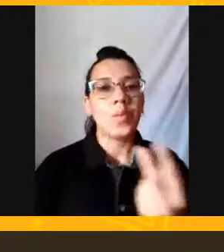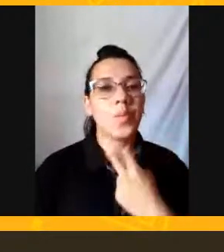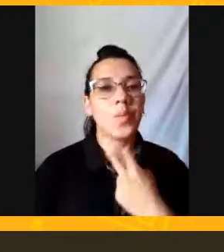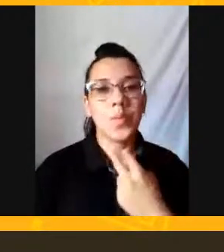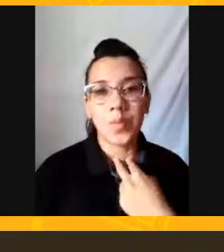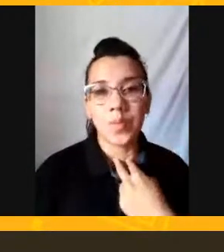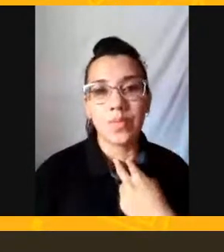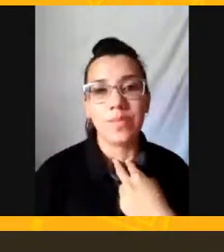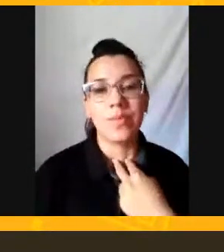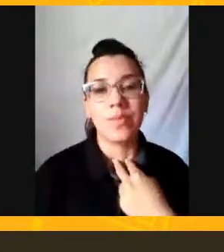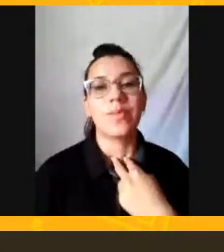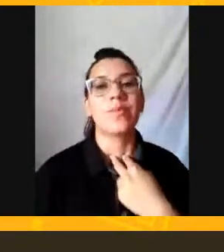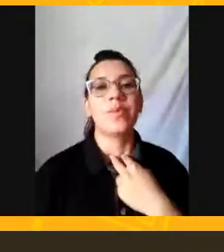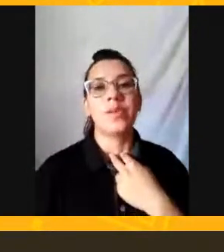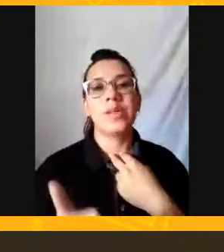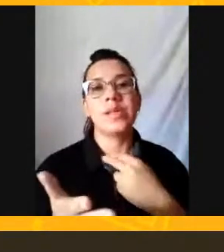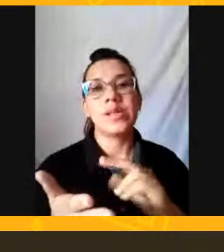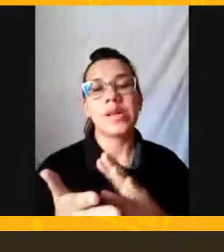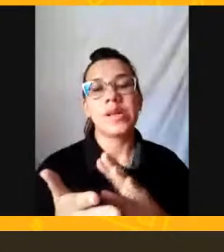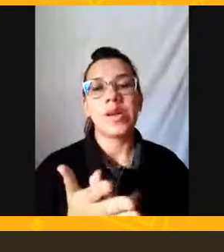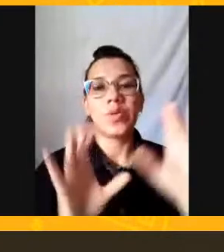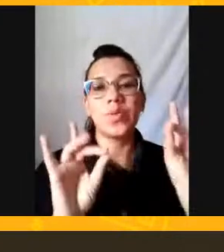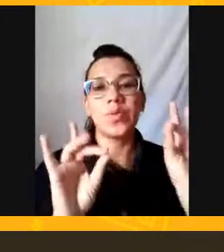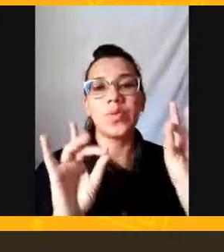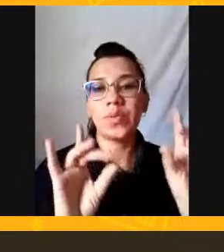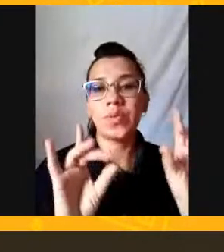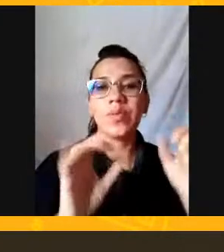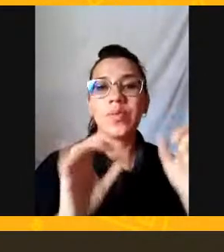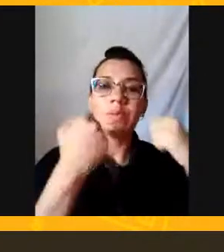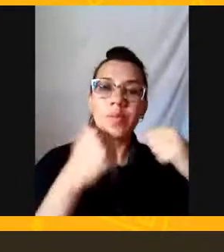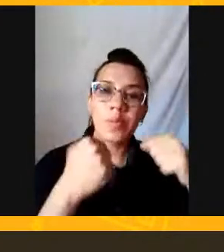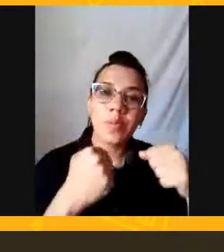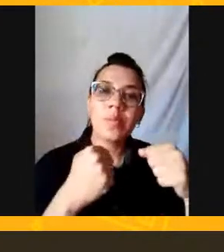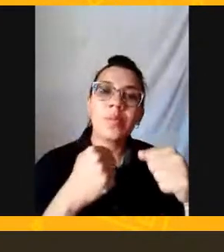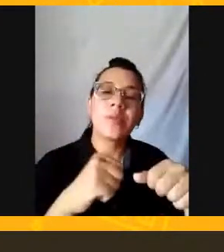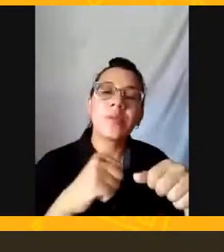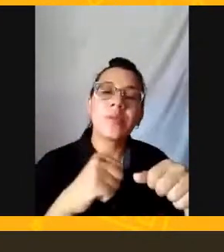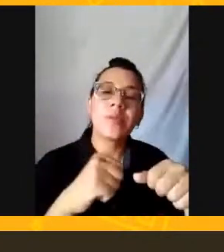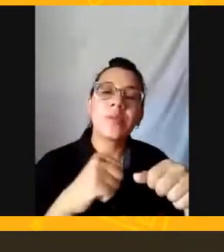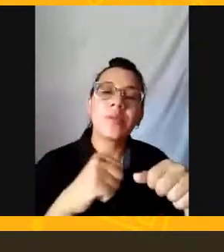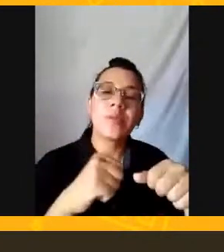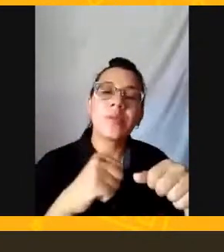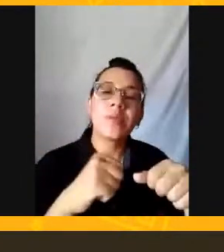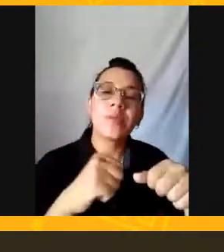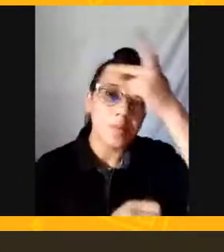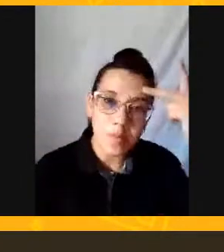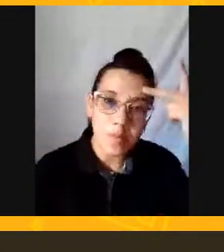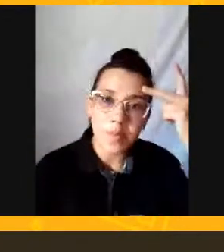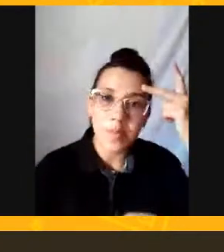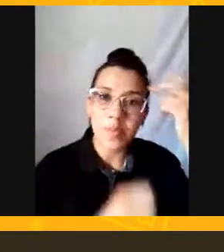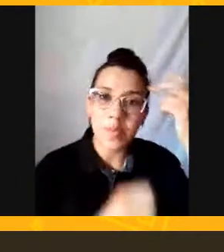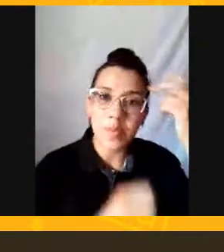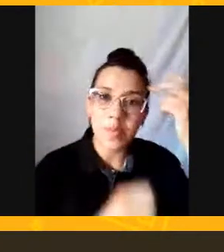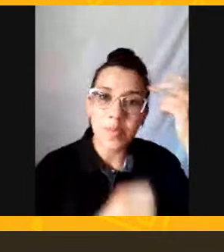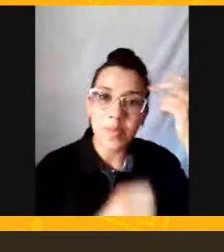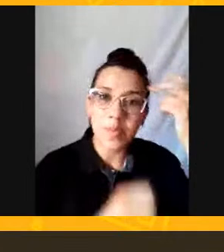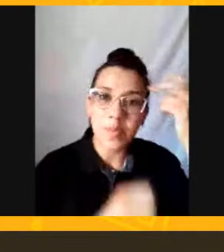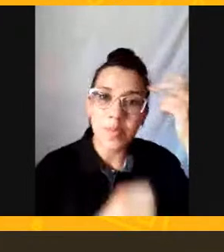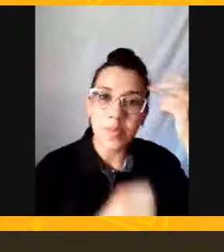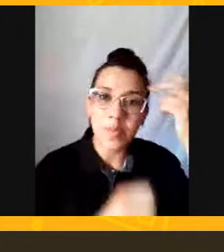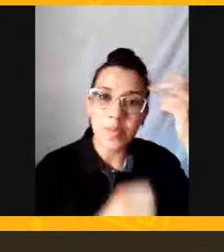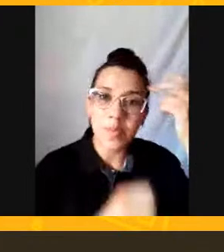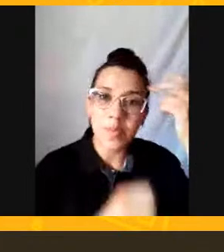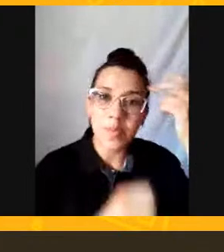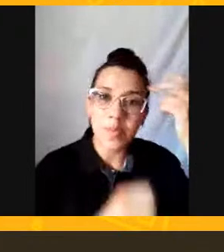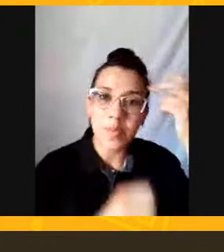o autor Que era o Roman Jacobson E as questões Que eu tirei também Para colocar aqui Eu falei De onde que foi Do Enem E nos slides Tem o site